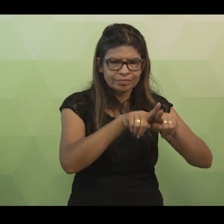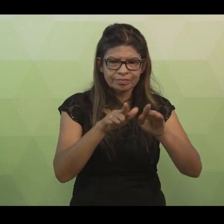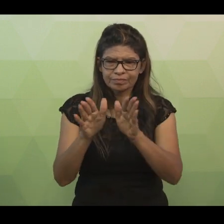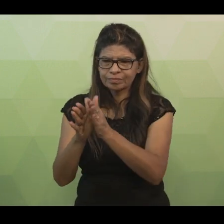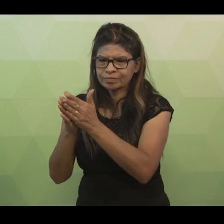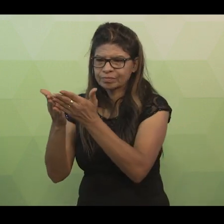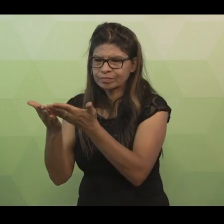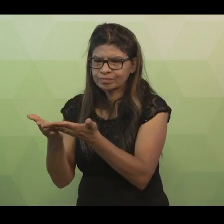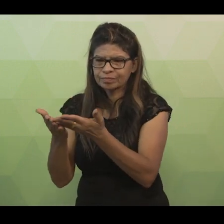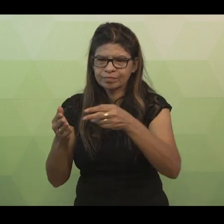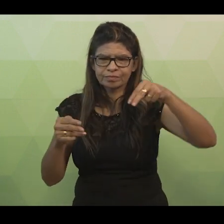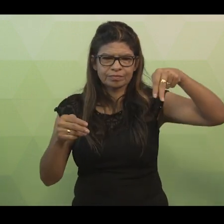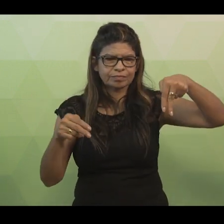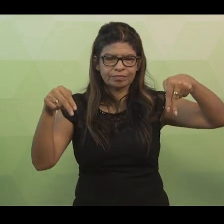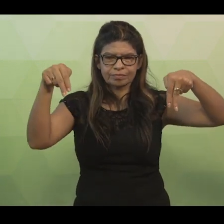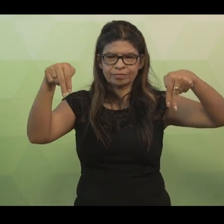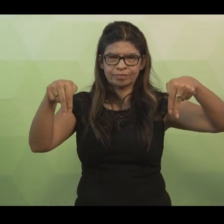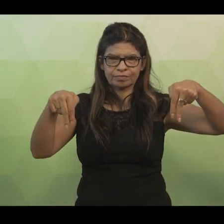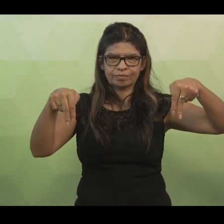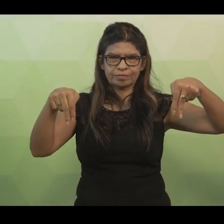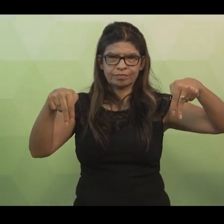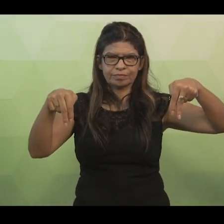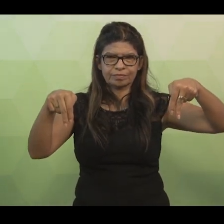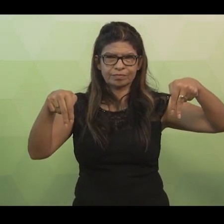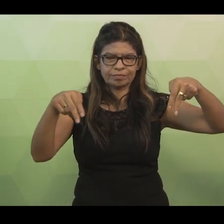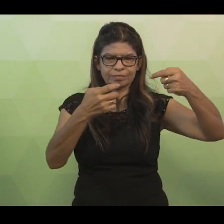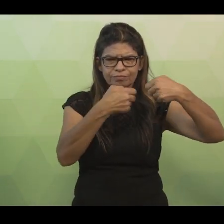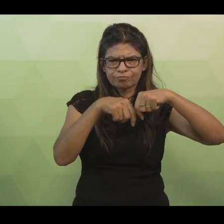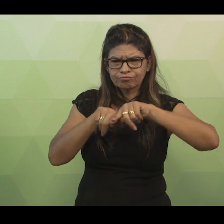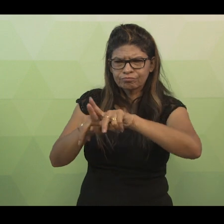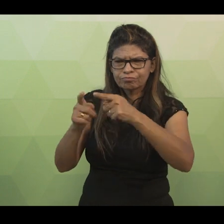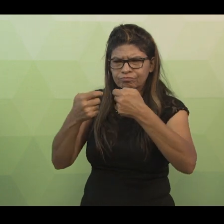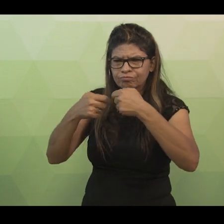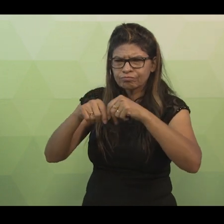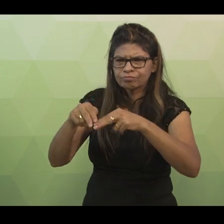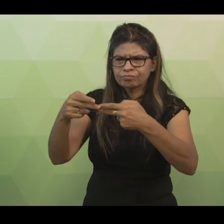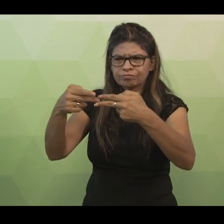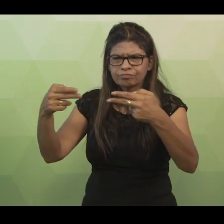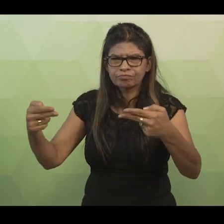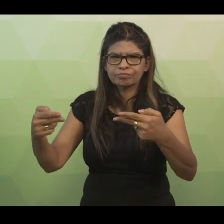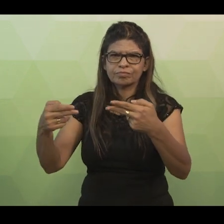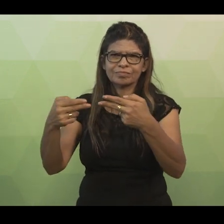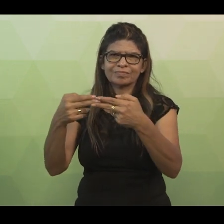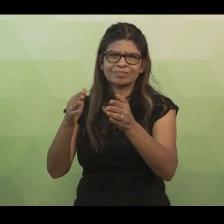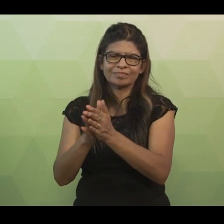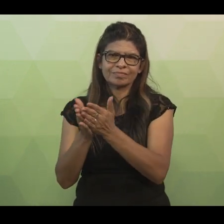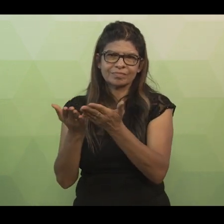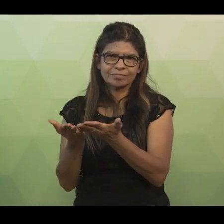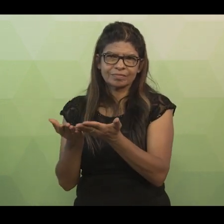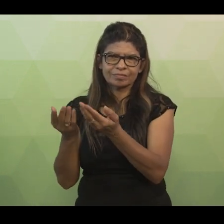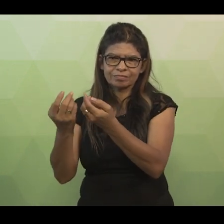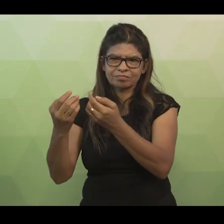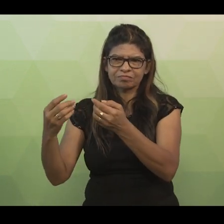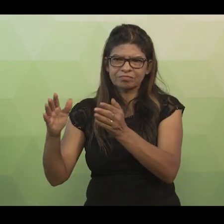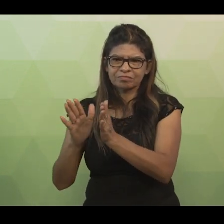ser de N para N. Pois muitos empréstimos podem estar associados a muitos livros. Da mesma maneira, muitos